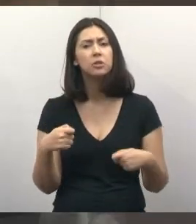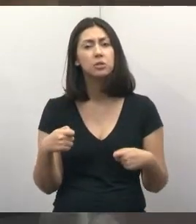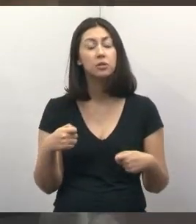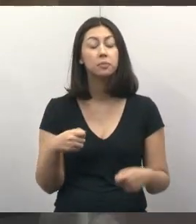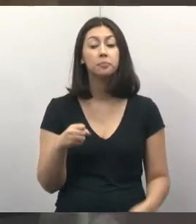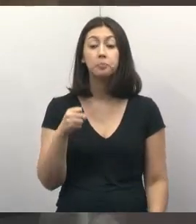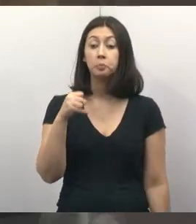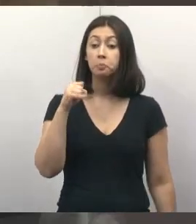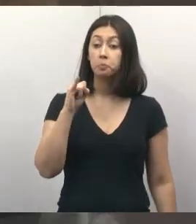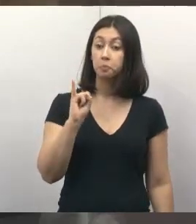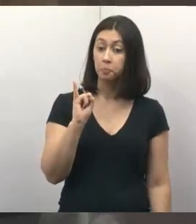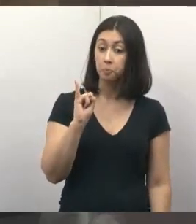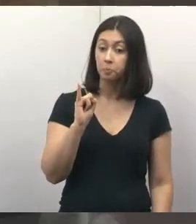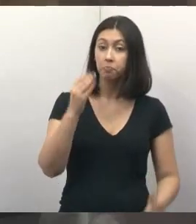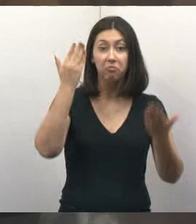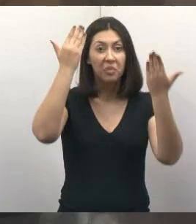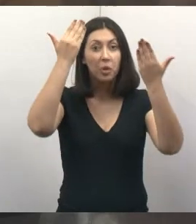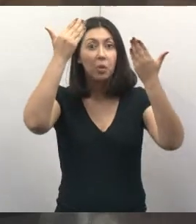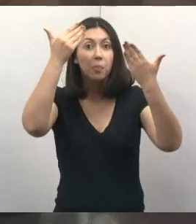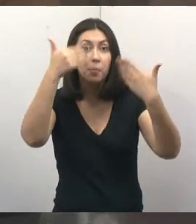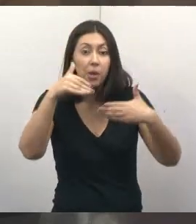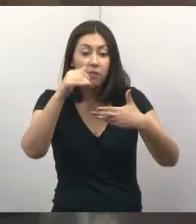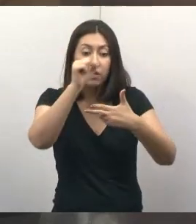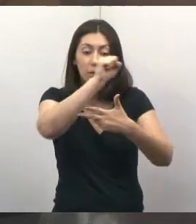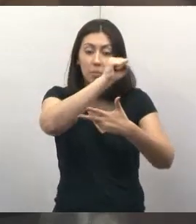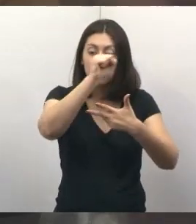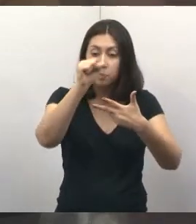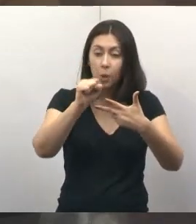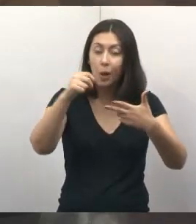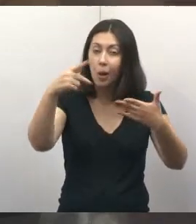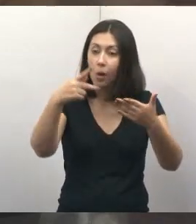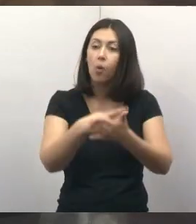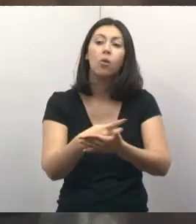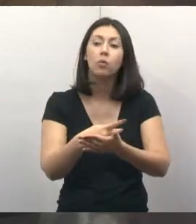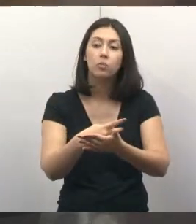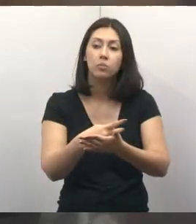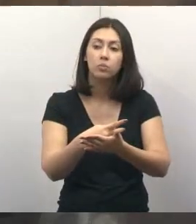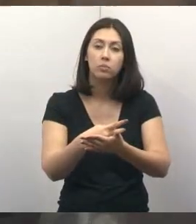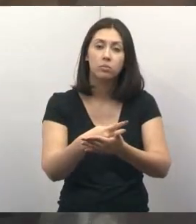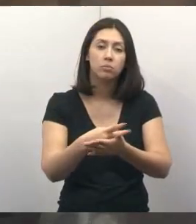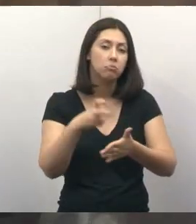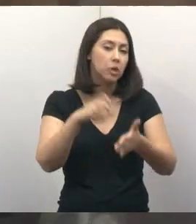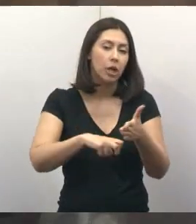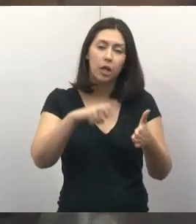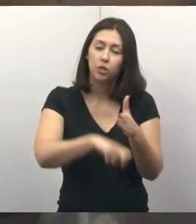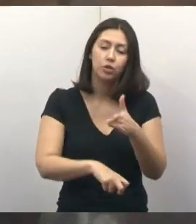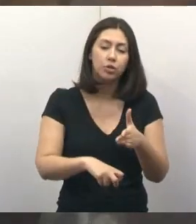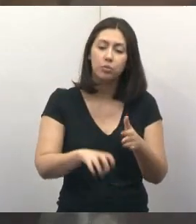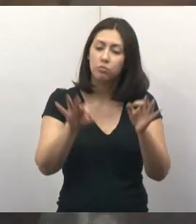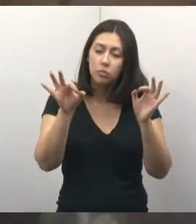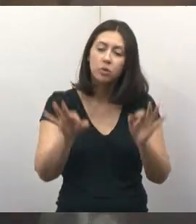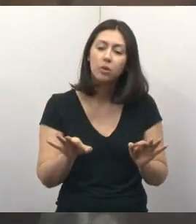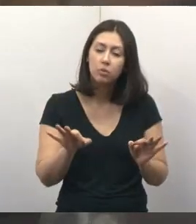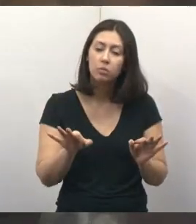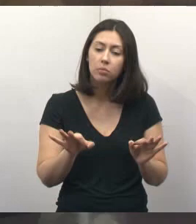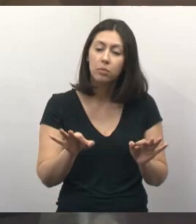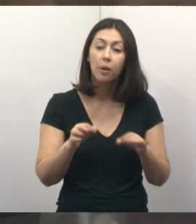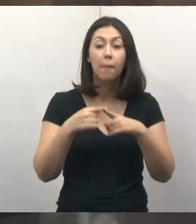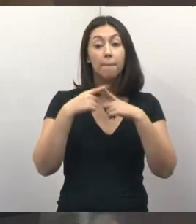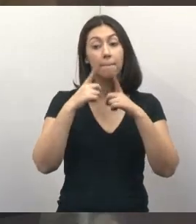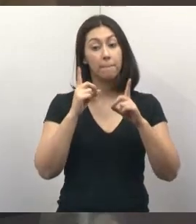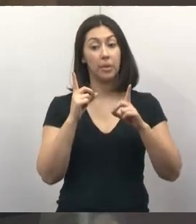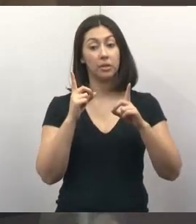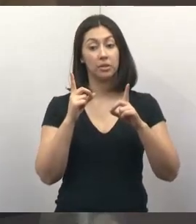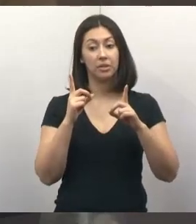Se realmente for provado que o poder público falhou, paga pelo que fez de errado, correto? Mas